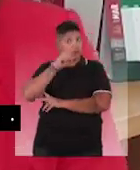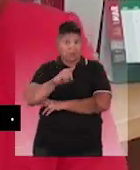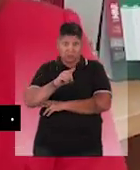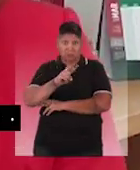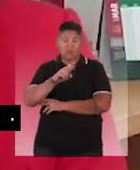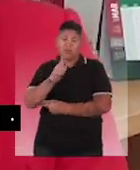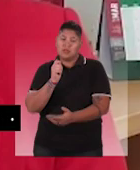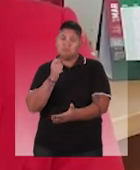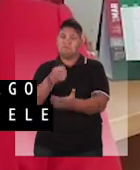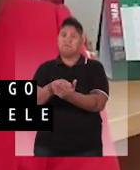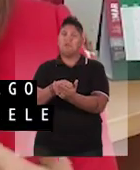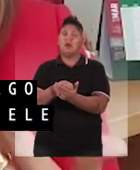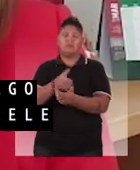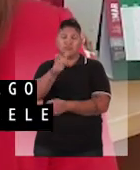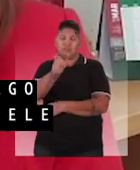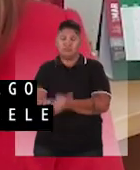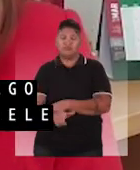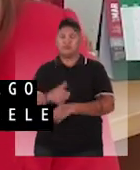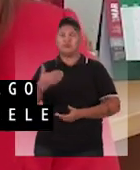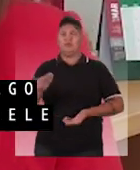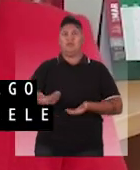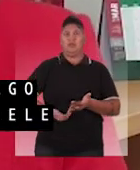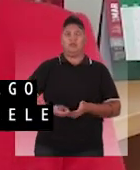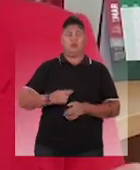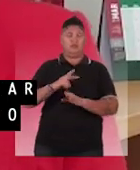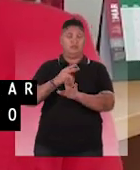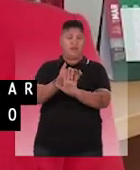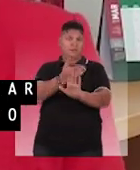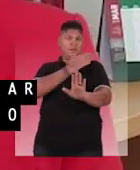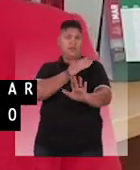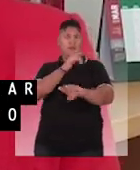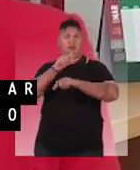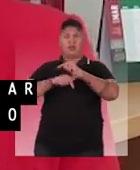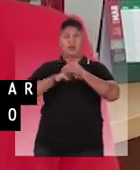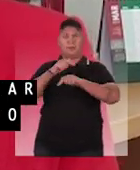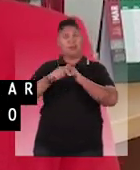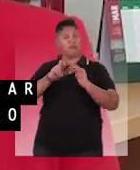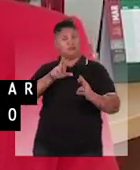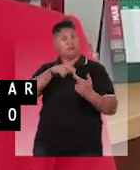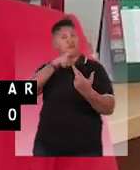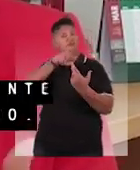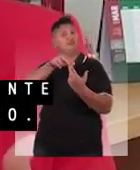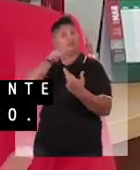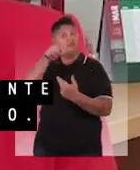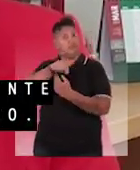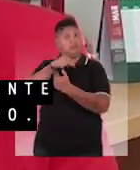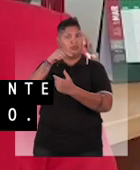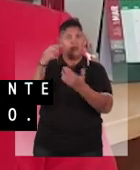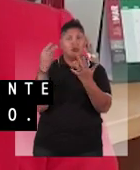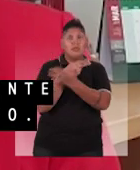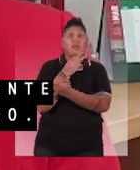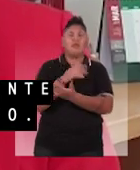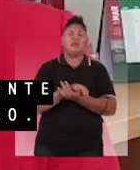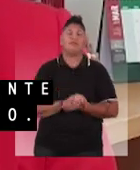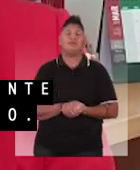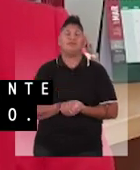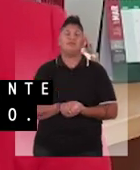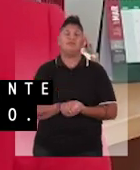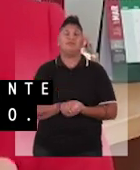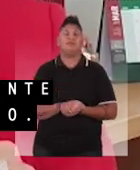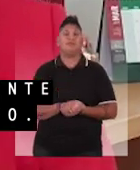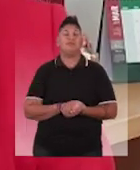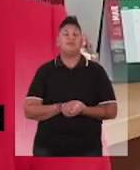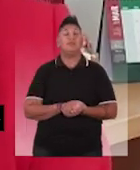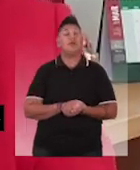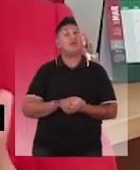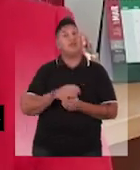os 15 dias. Então, ele vai ser pago ao trabalhador e aquele trabalhador vai ficar afastado do serviço em razão desse acidente de trabalho ocorrido.